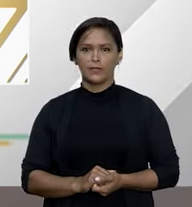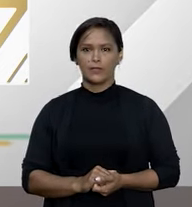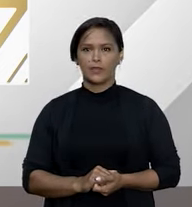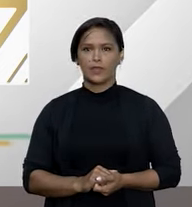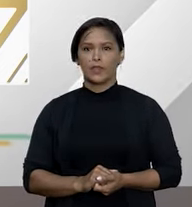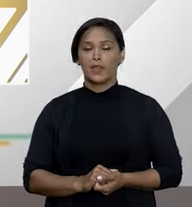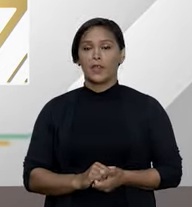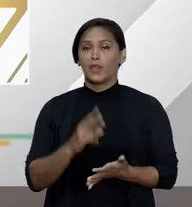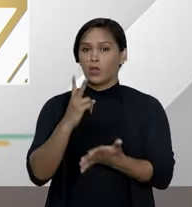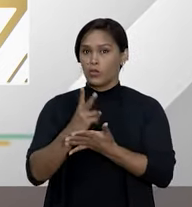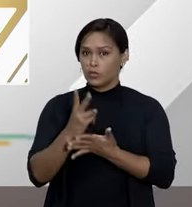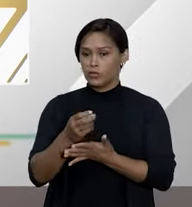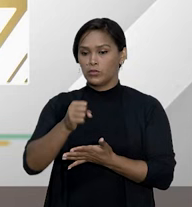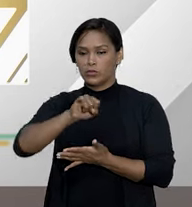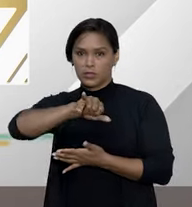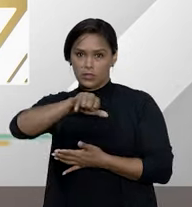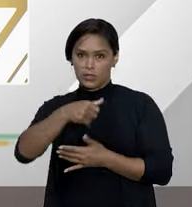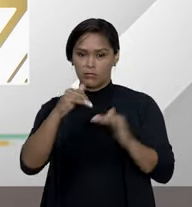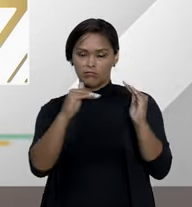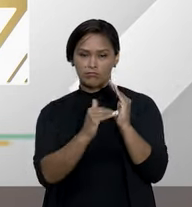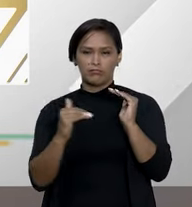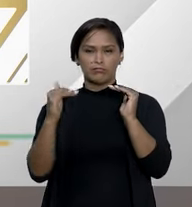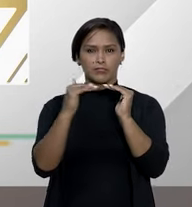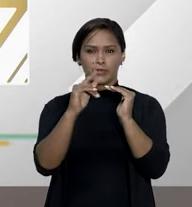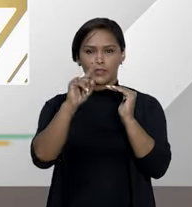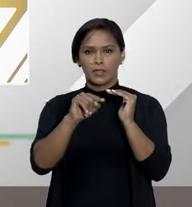Predomina no STJ até